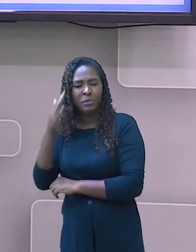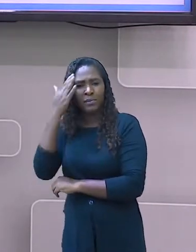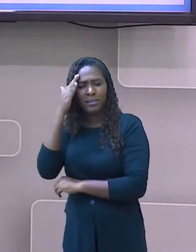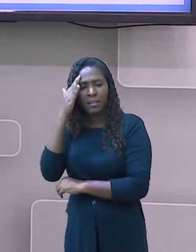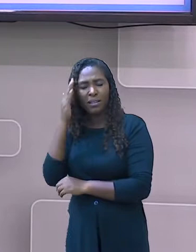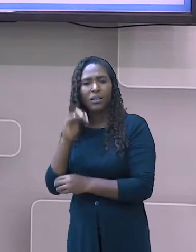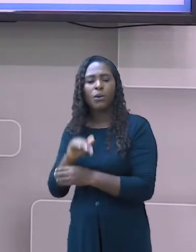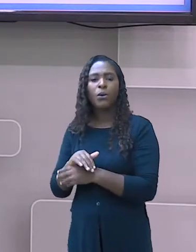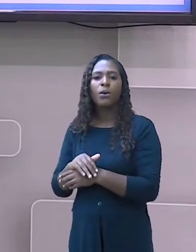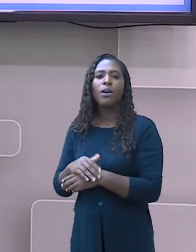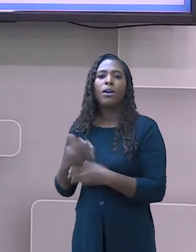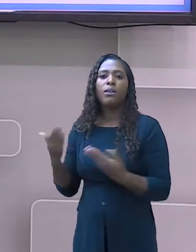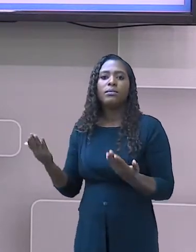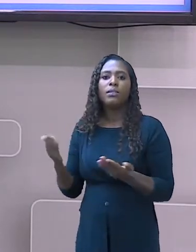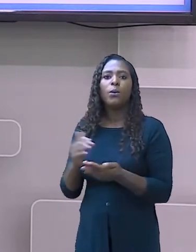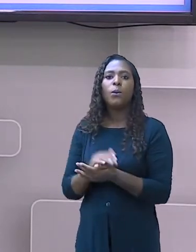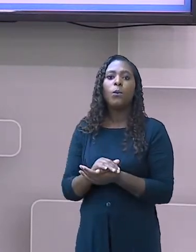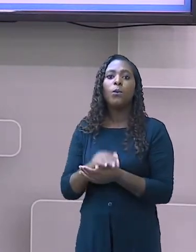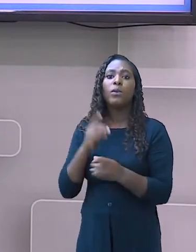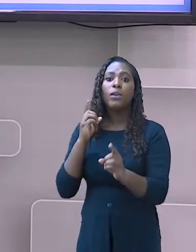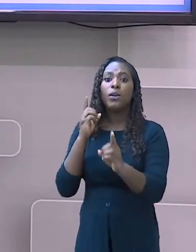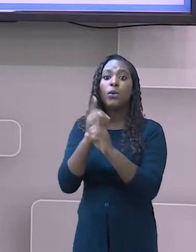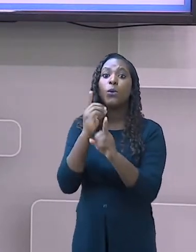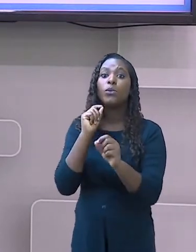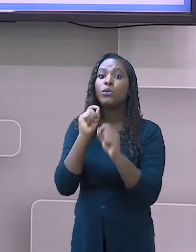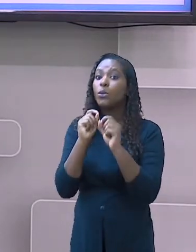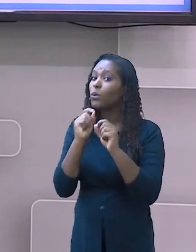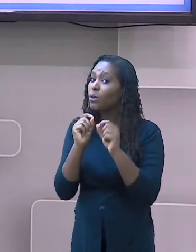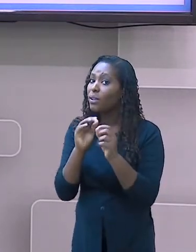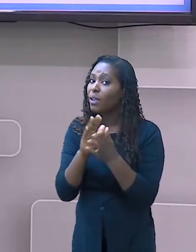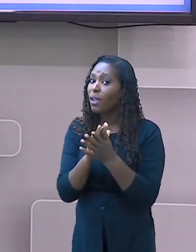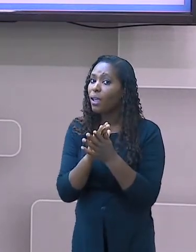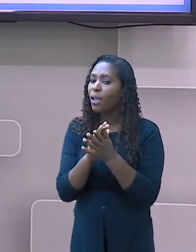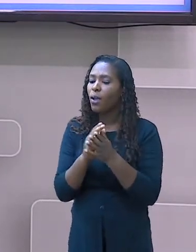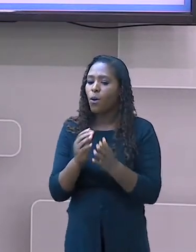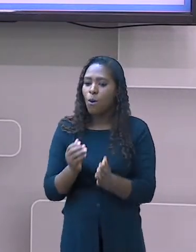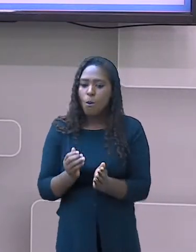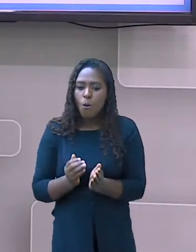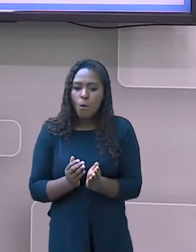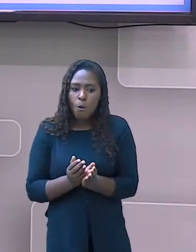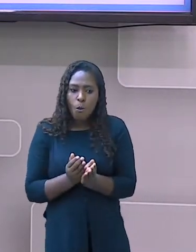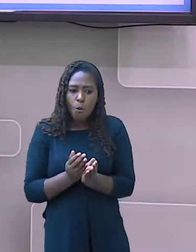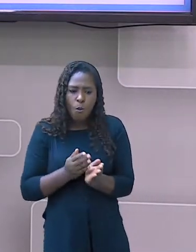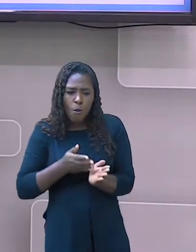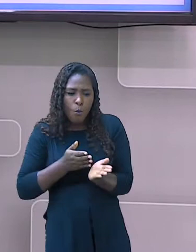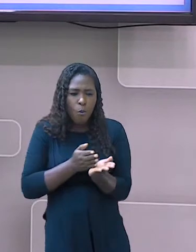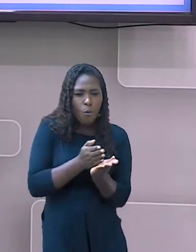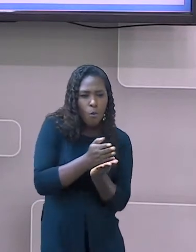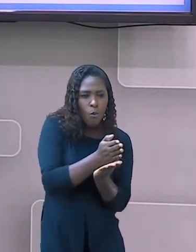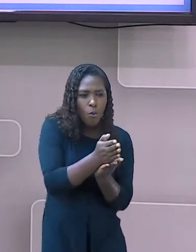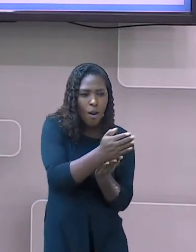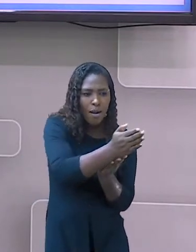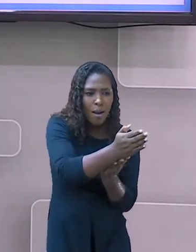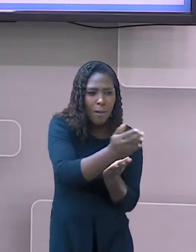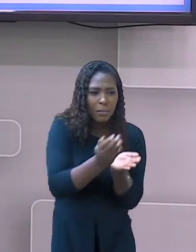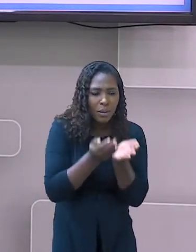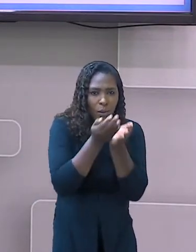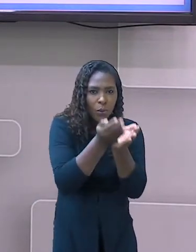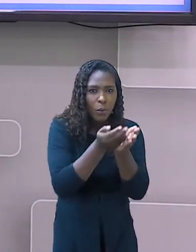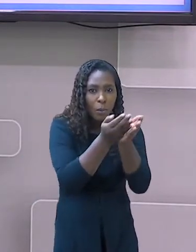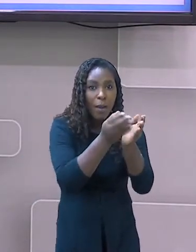maneira se encontrou uma rota para o Oceano Índico e alternativa ao mar